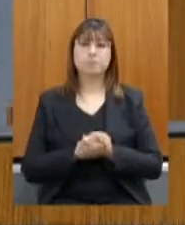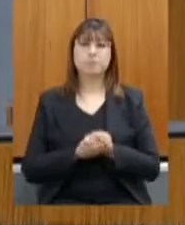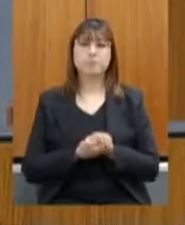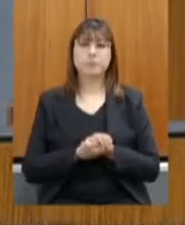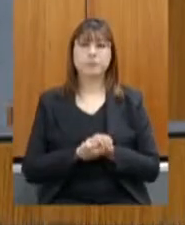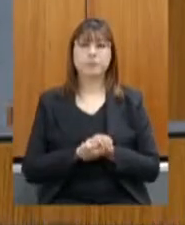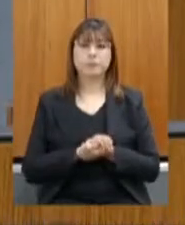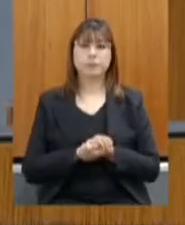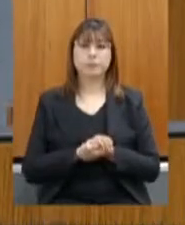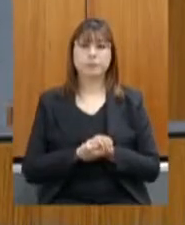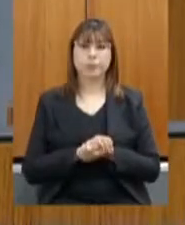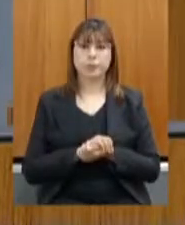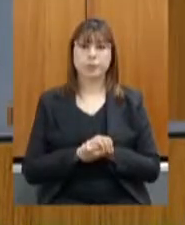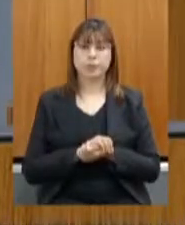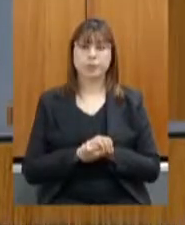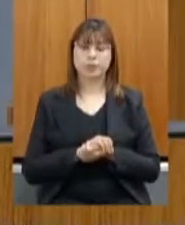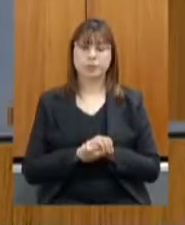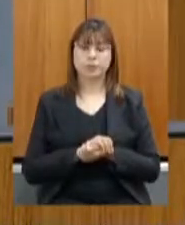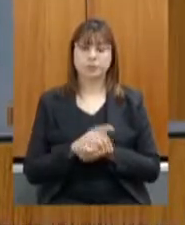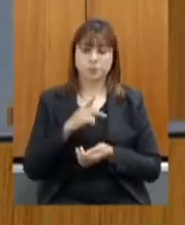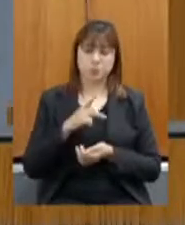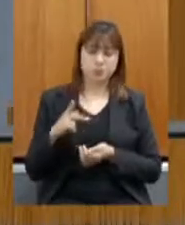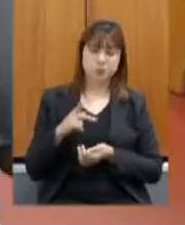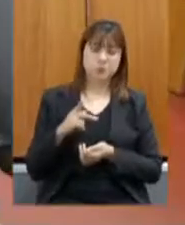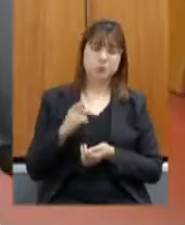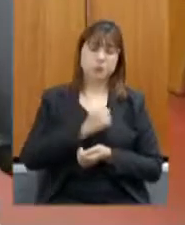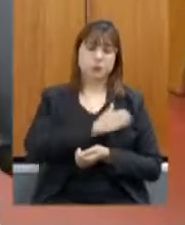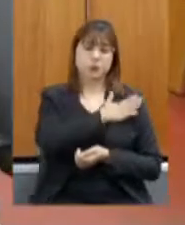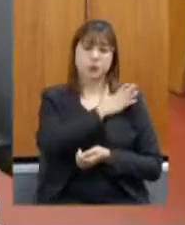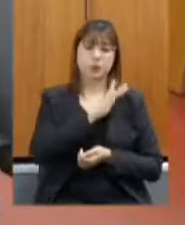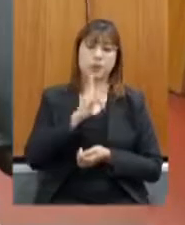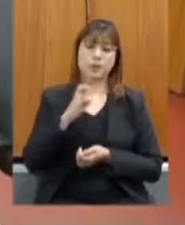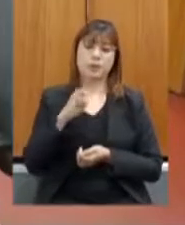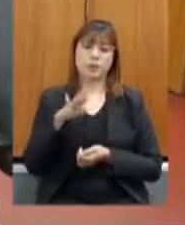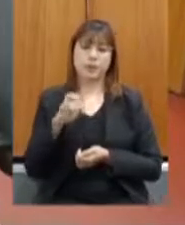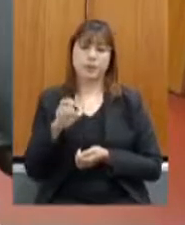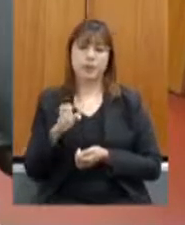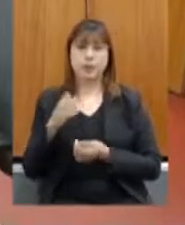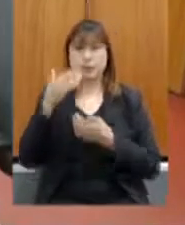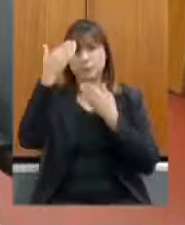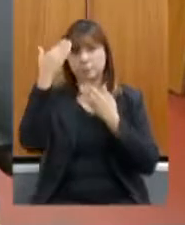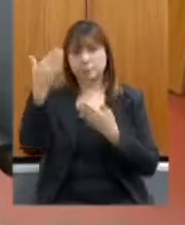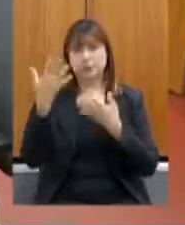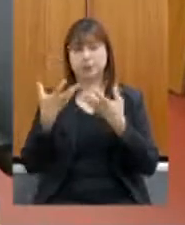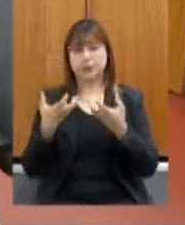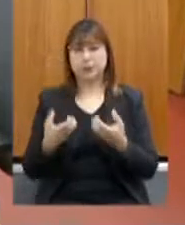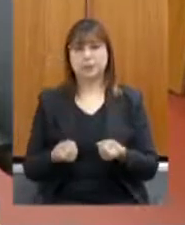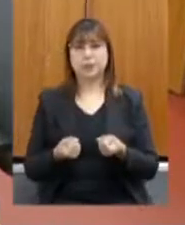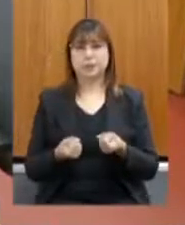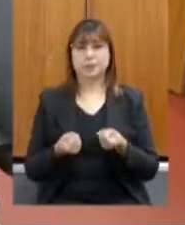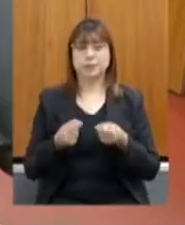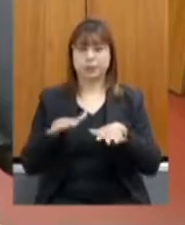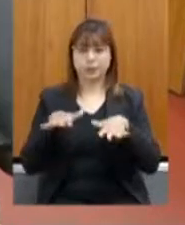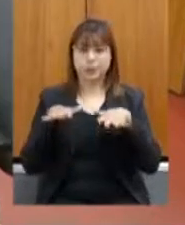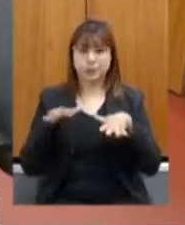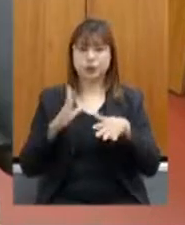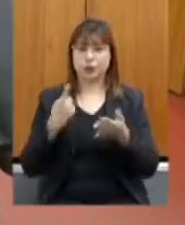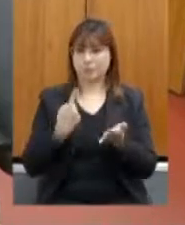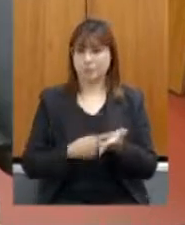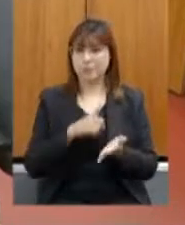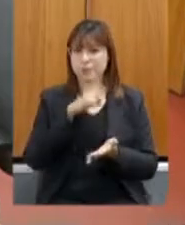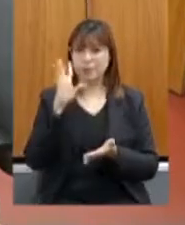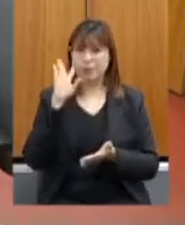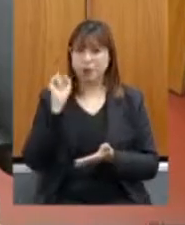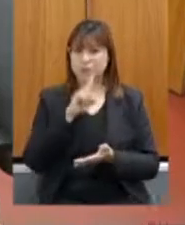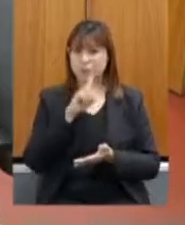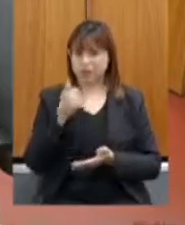o presidente Henrique, coronel Henrique. Agradeço aí a aceitação da nossa audiência pública, já tenho até data, me parece dia